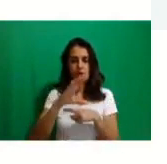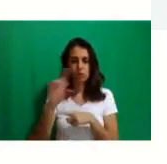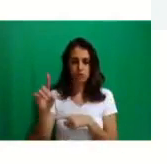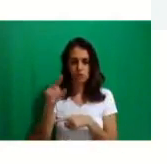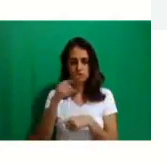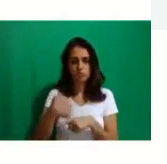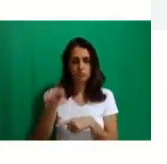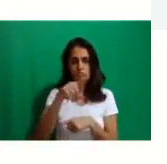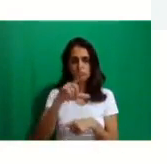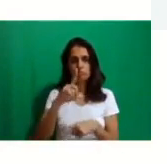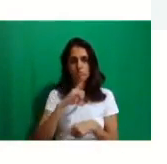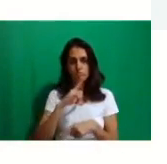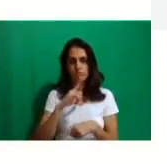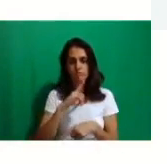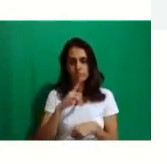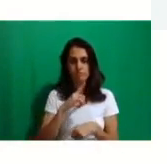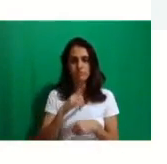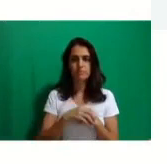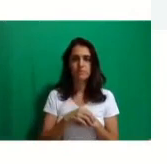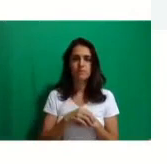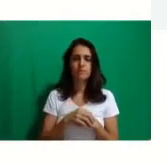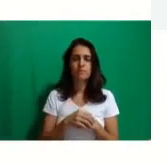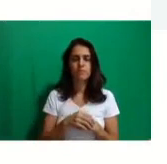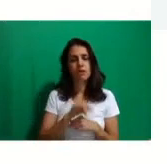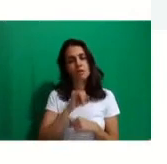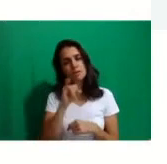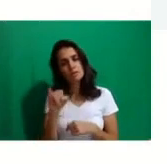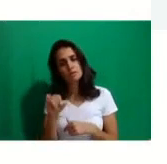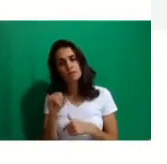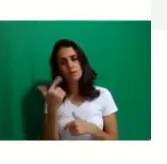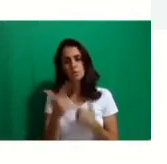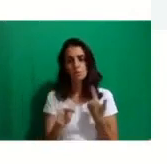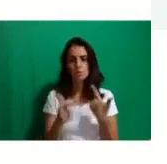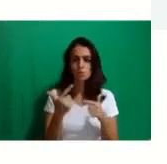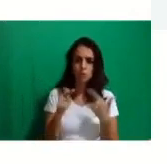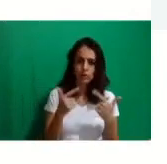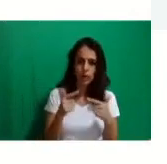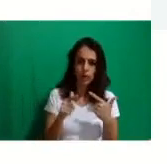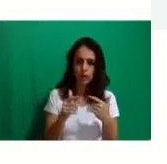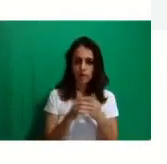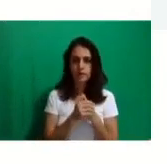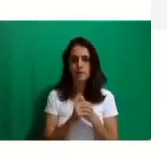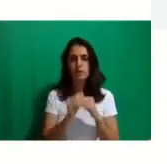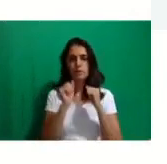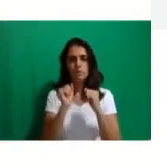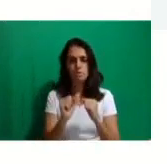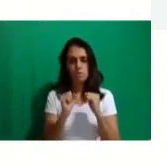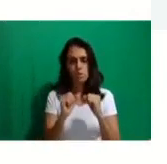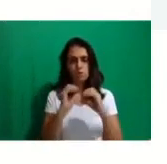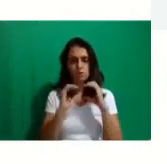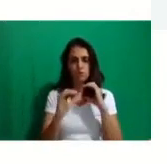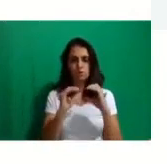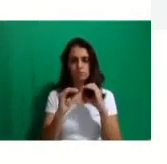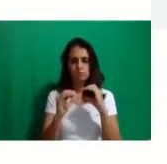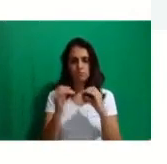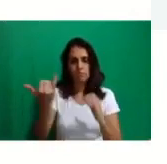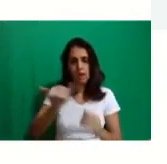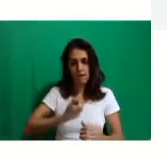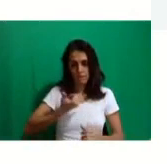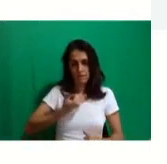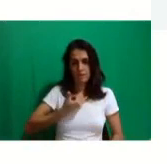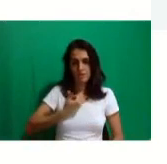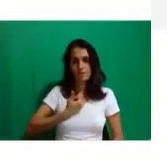estiver, talvez por algum equívoco, algum erro, nós pode comunicar, mas vocês estão,